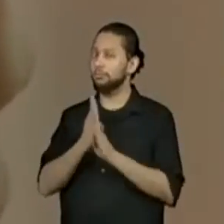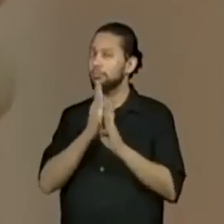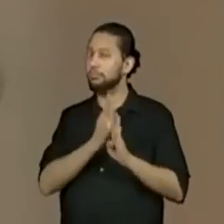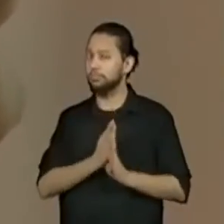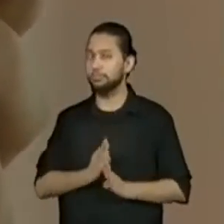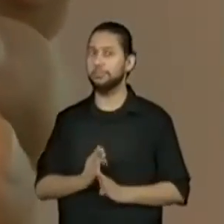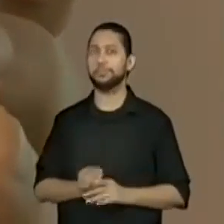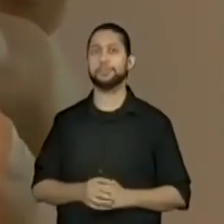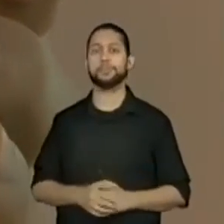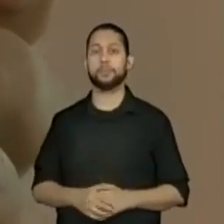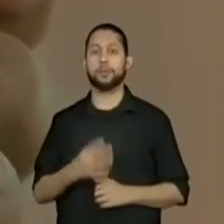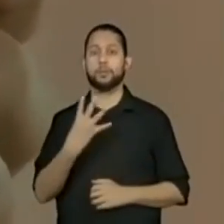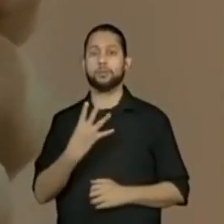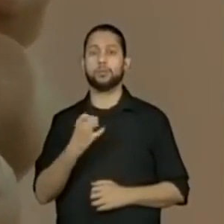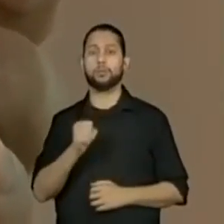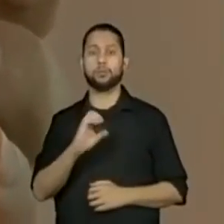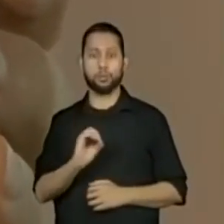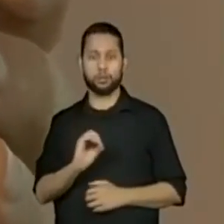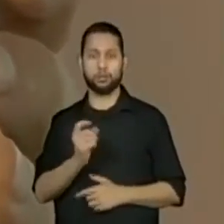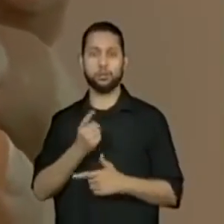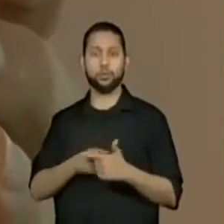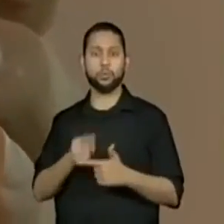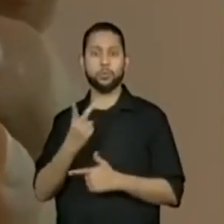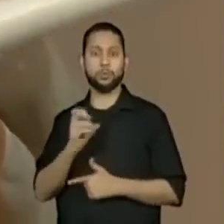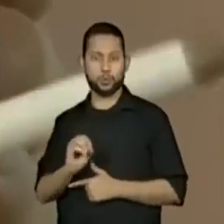480 dividido por 20.